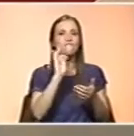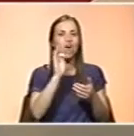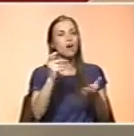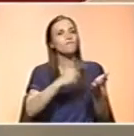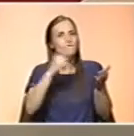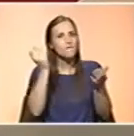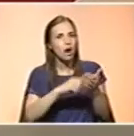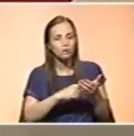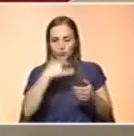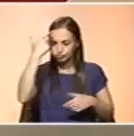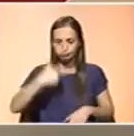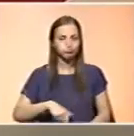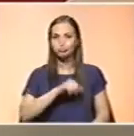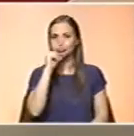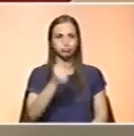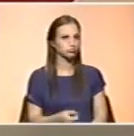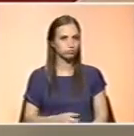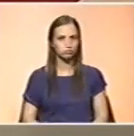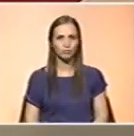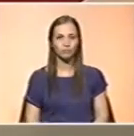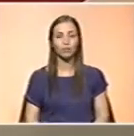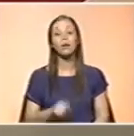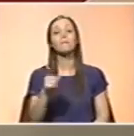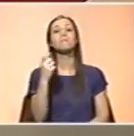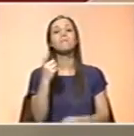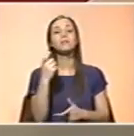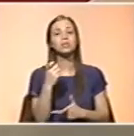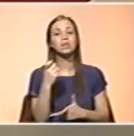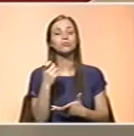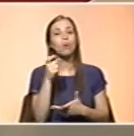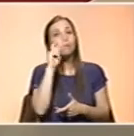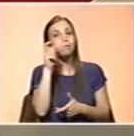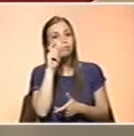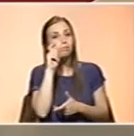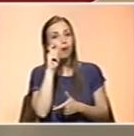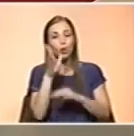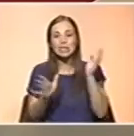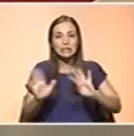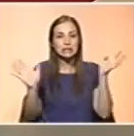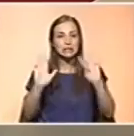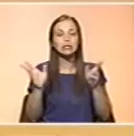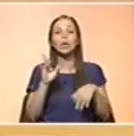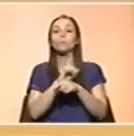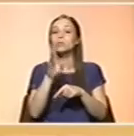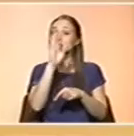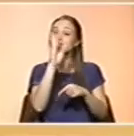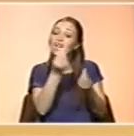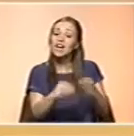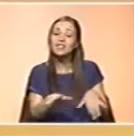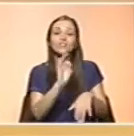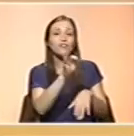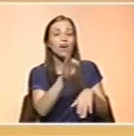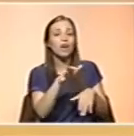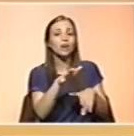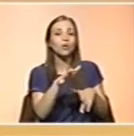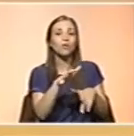organismo está completamente completado em ferro. E o que é preciso é prevenir que isto aconteça. Porque uma vez estabelecida a carência em ferro, já não vai ser a